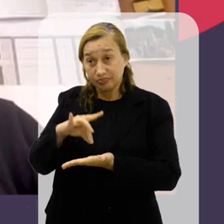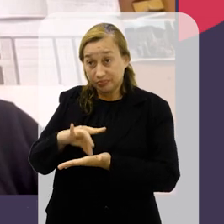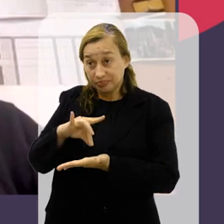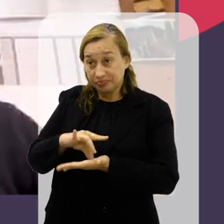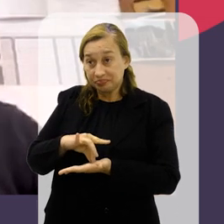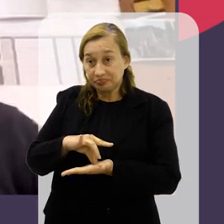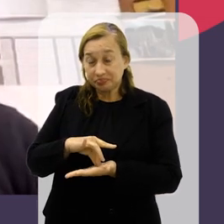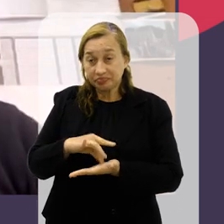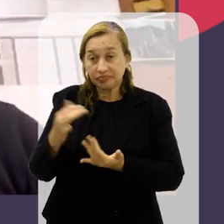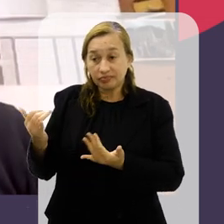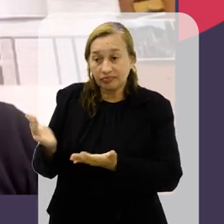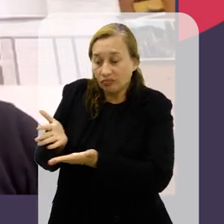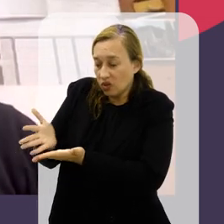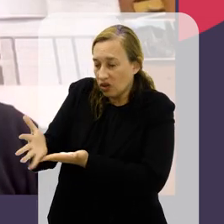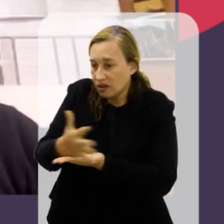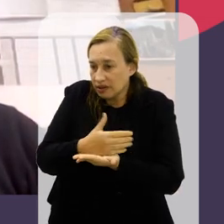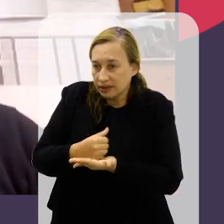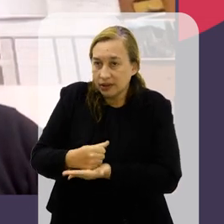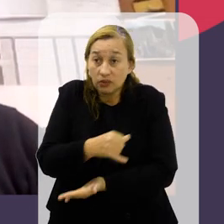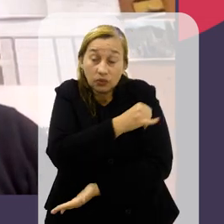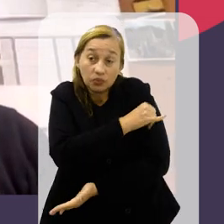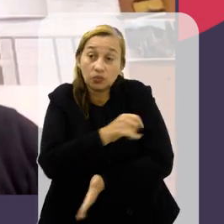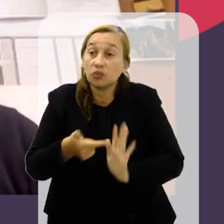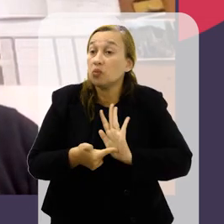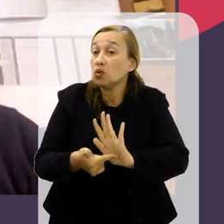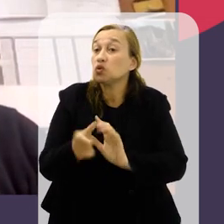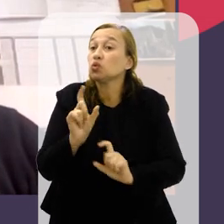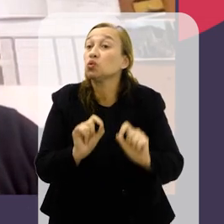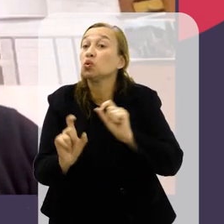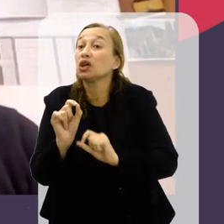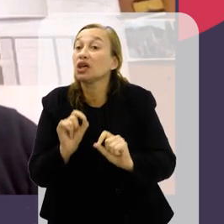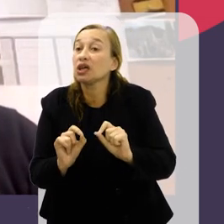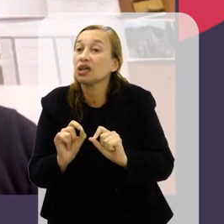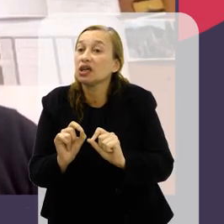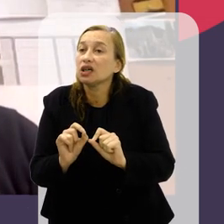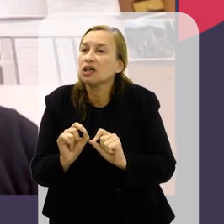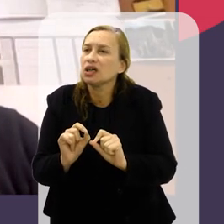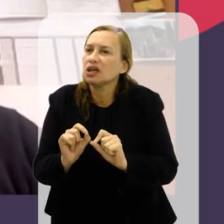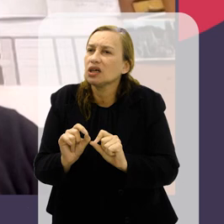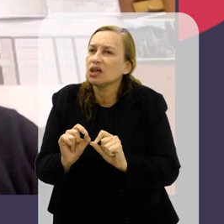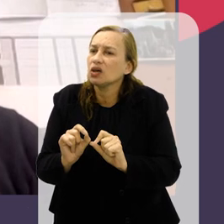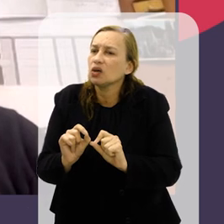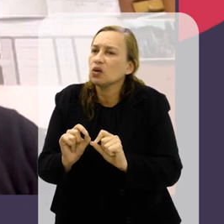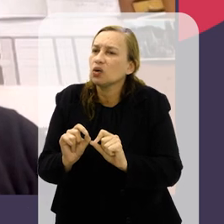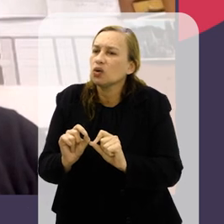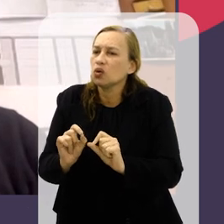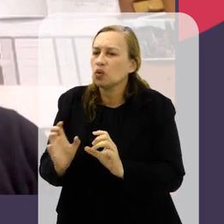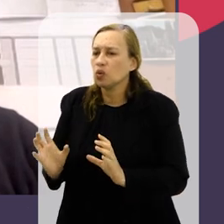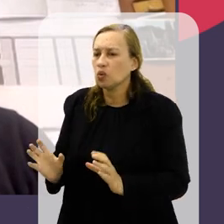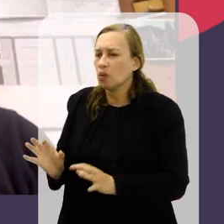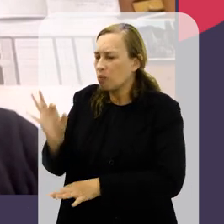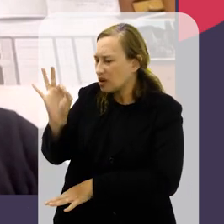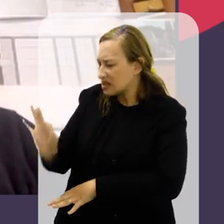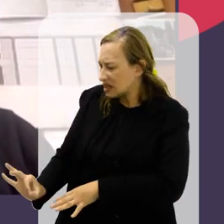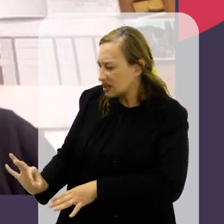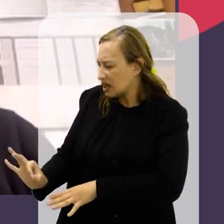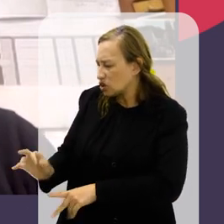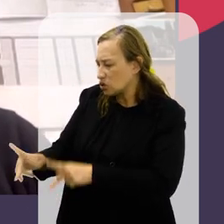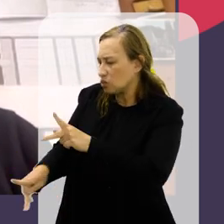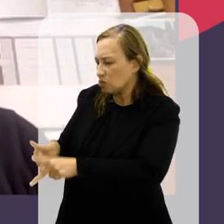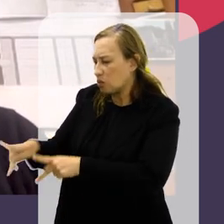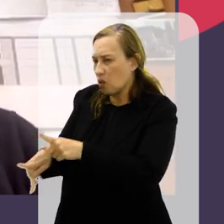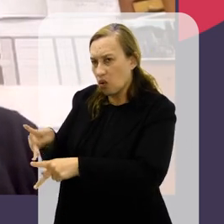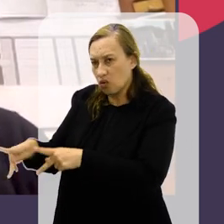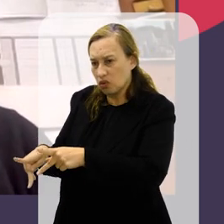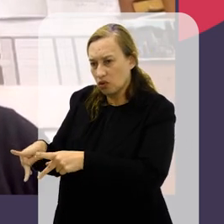Na verdade, o que os dados do Rio mostram é a sujeição de uma parcela da população que mora